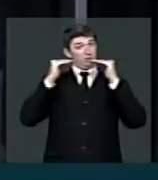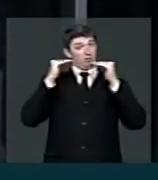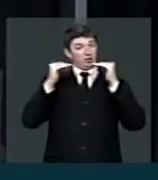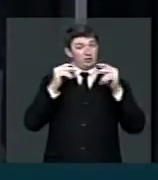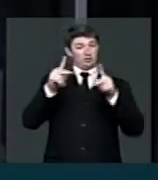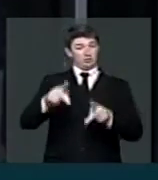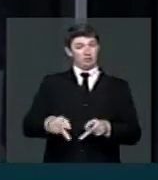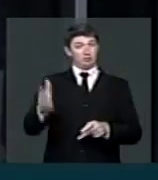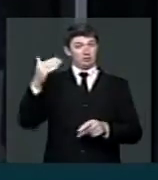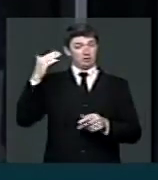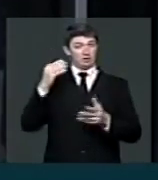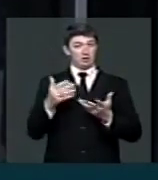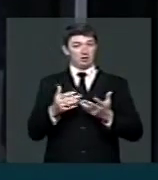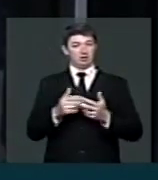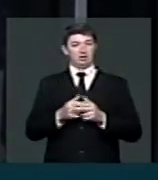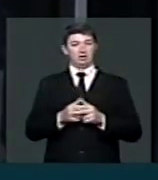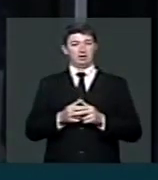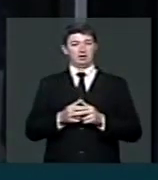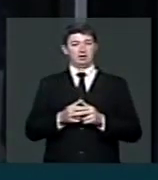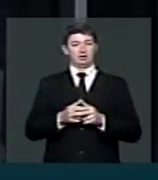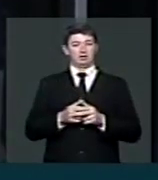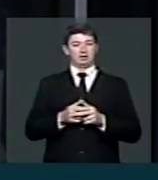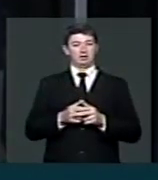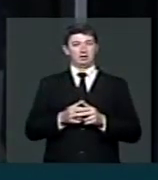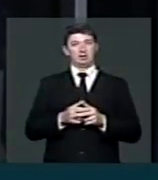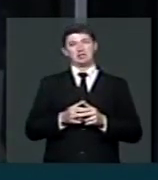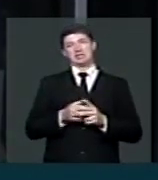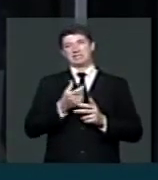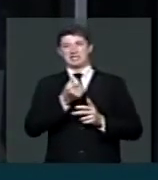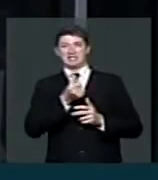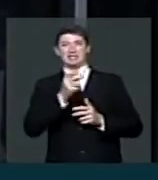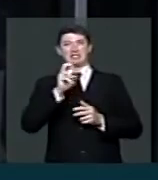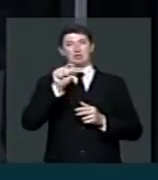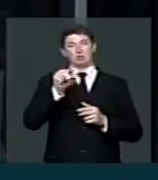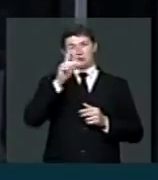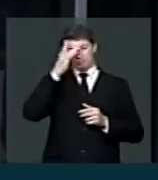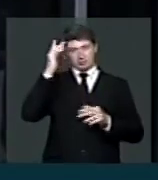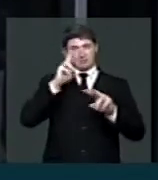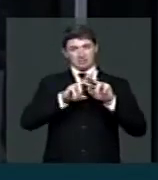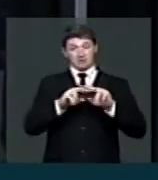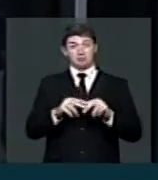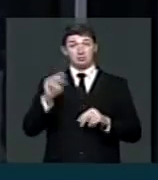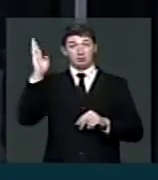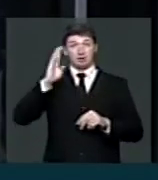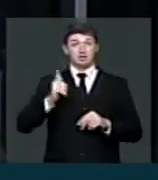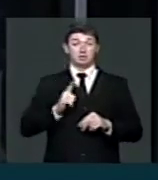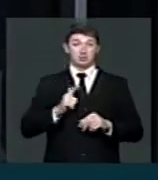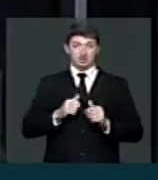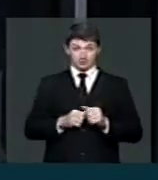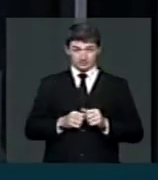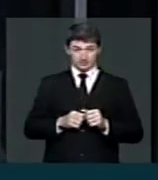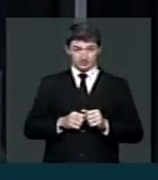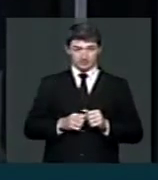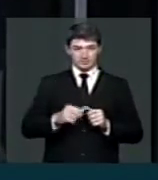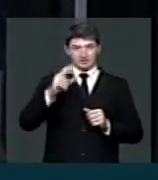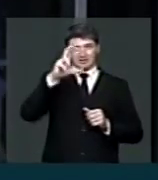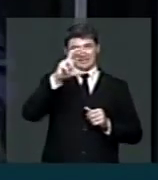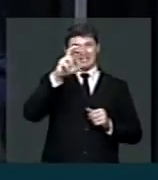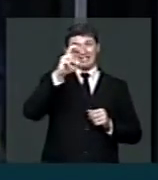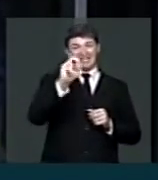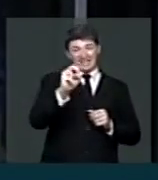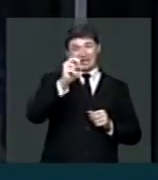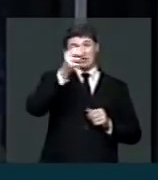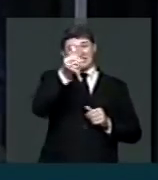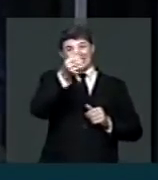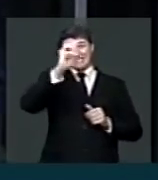população de crescimento, era para ter 65 mil presos. O Brasil hoje tem 560 mil